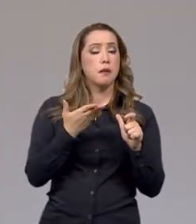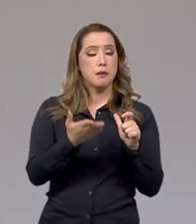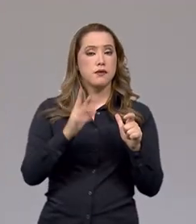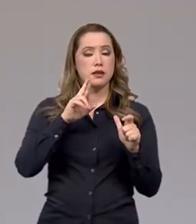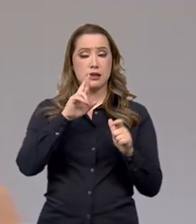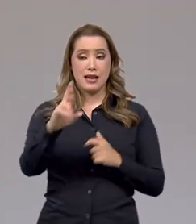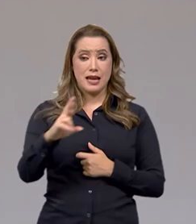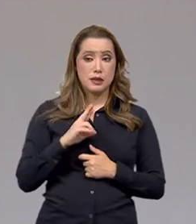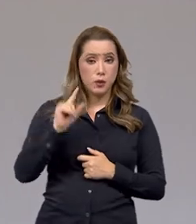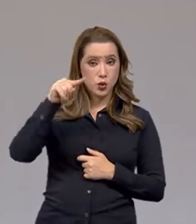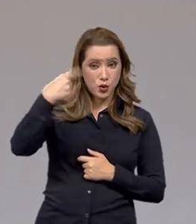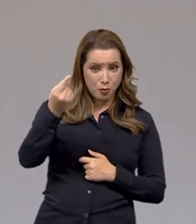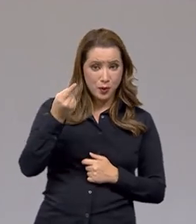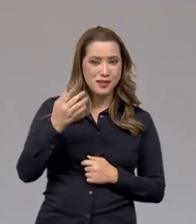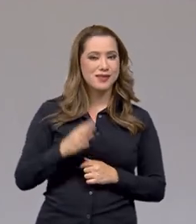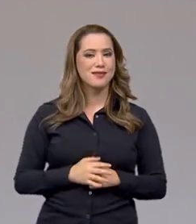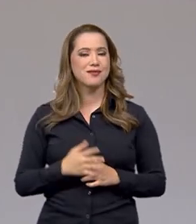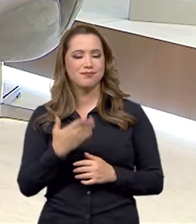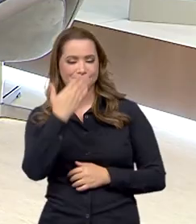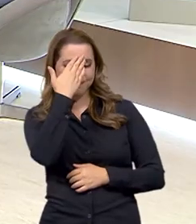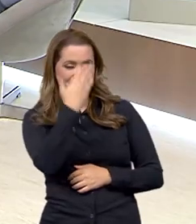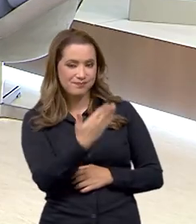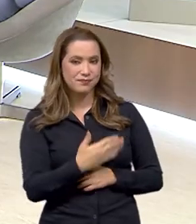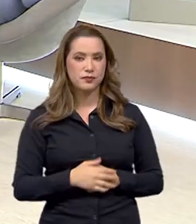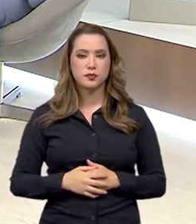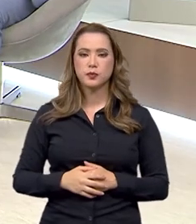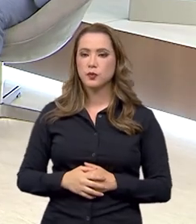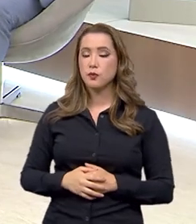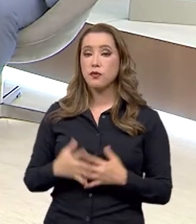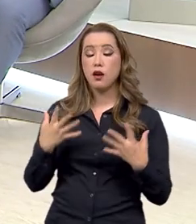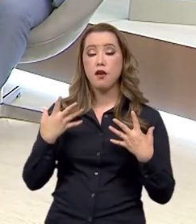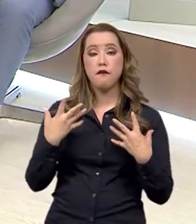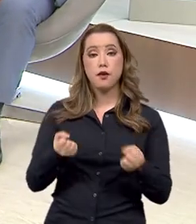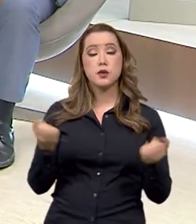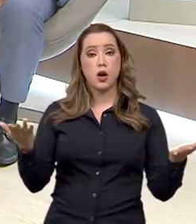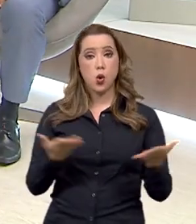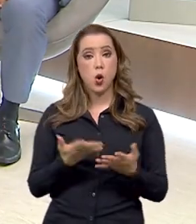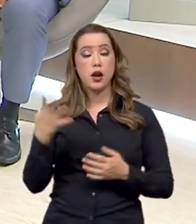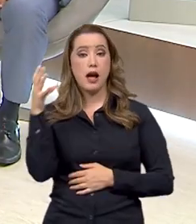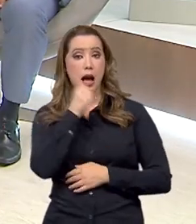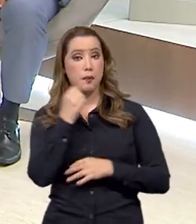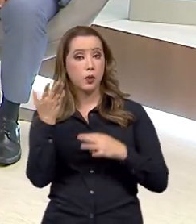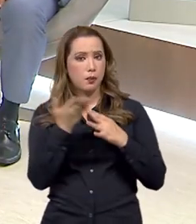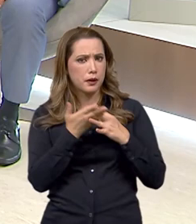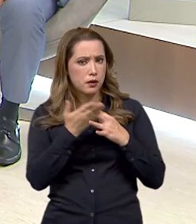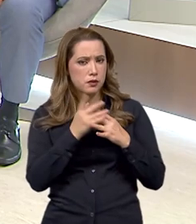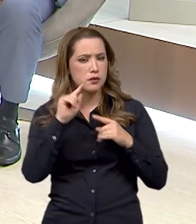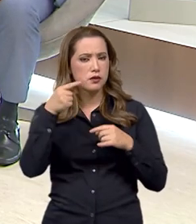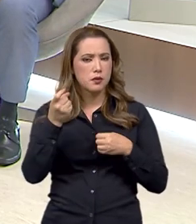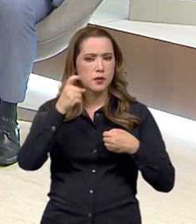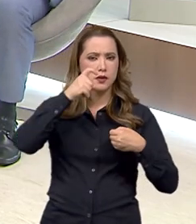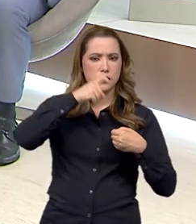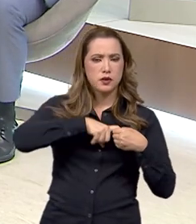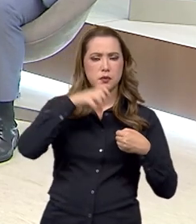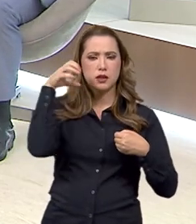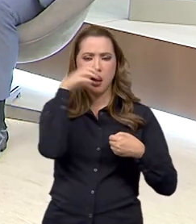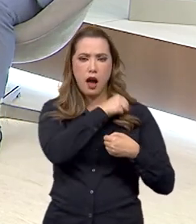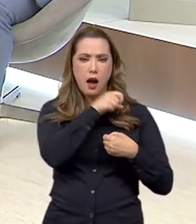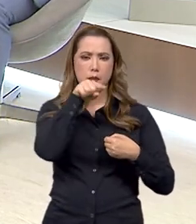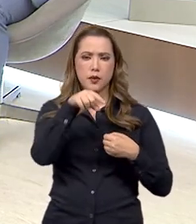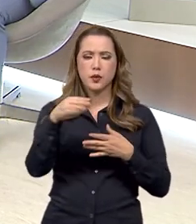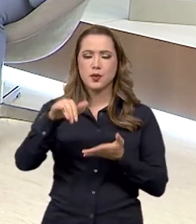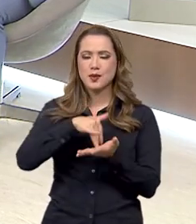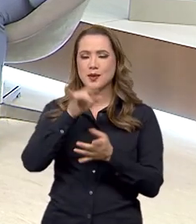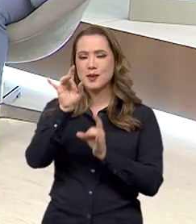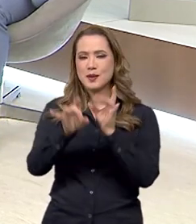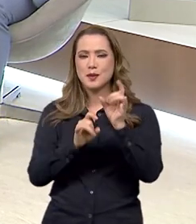responde no segundo bloco. Muito obrigado. Vamos para um rápido intervalo e voltamos em instantes com o secretário